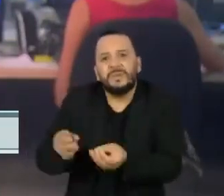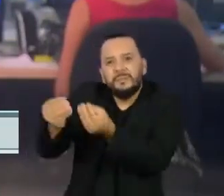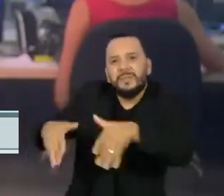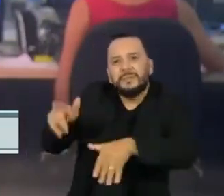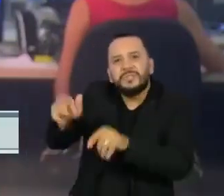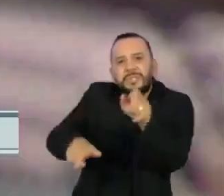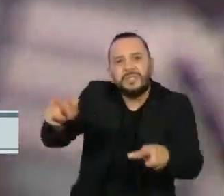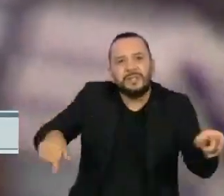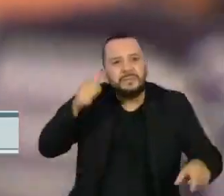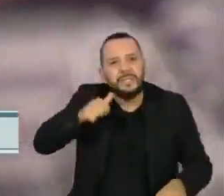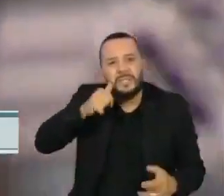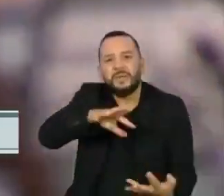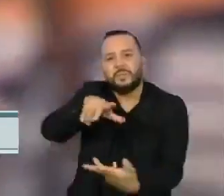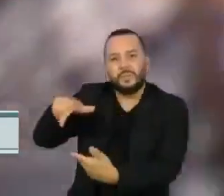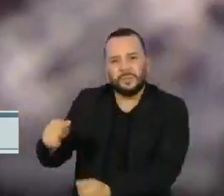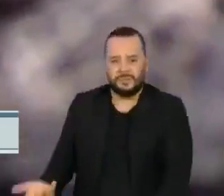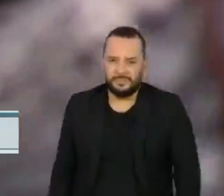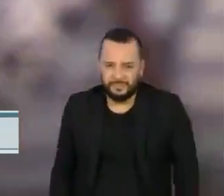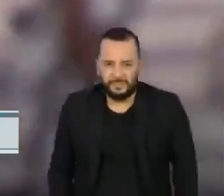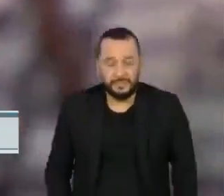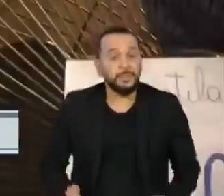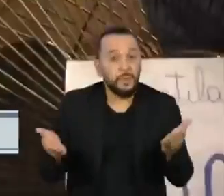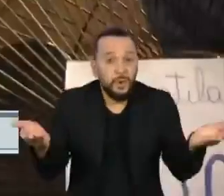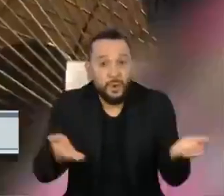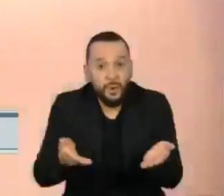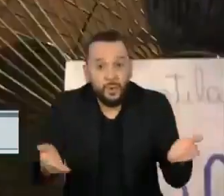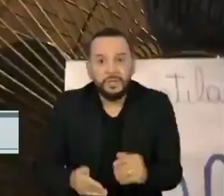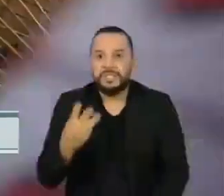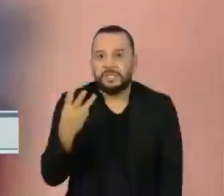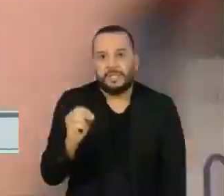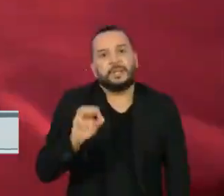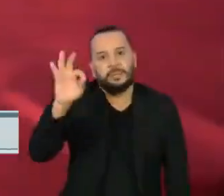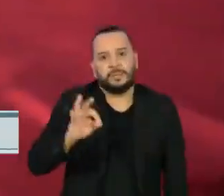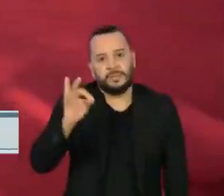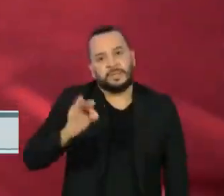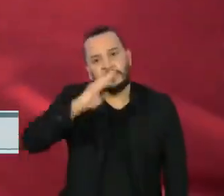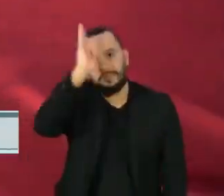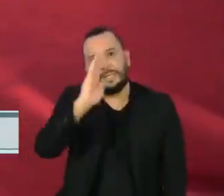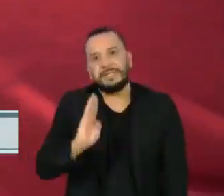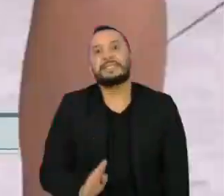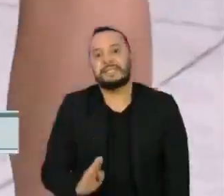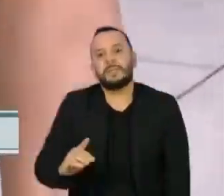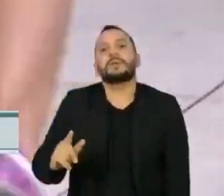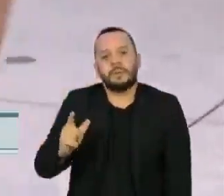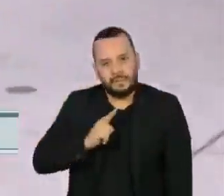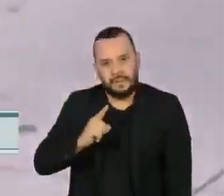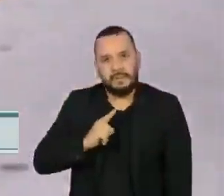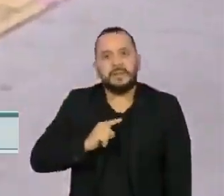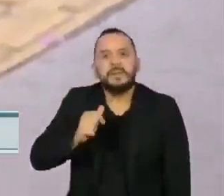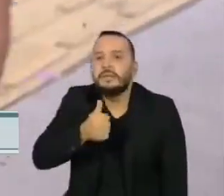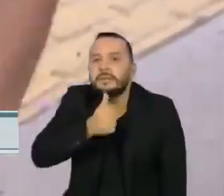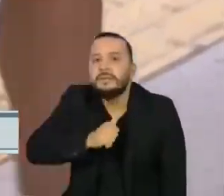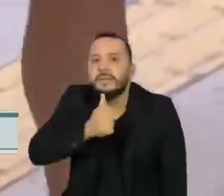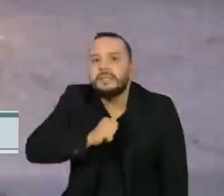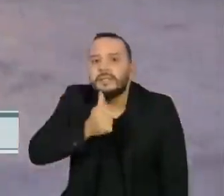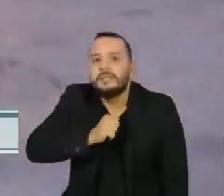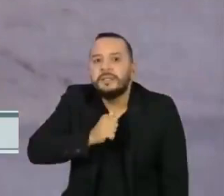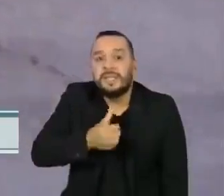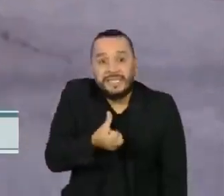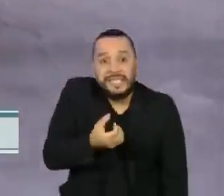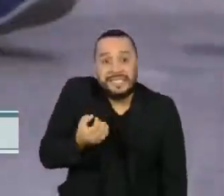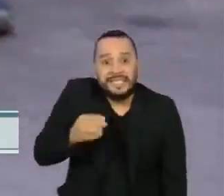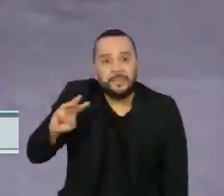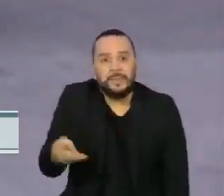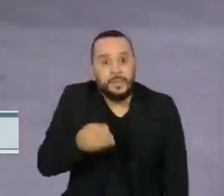meninas pelo mundo. Hoje, cerca de 30% do Brasil menstrua, 60 milhões de mulheres e